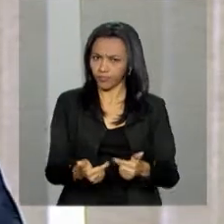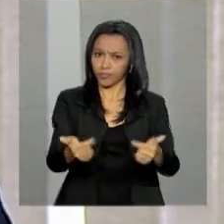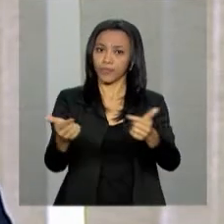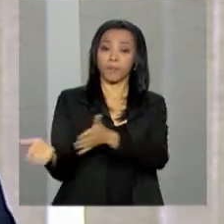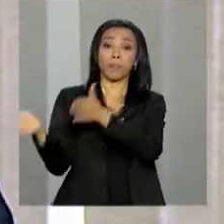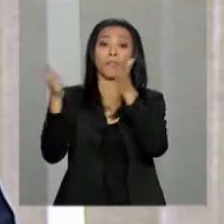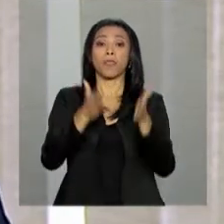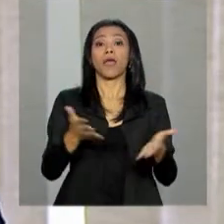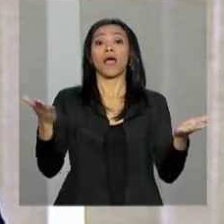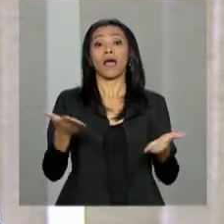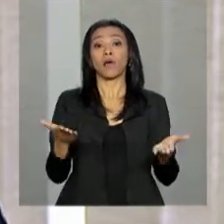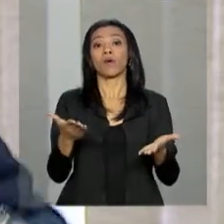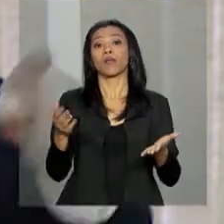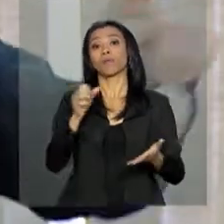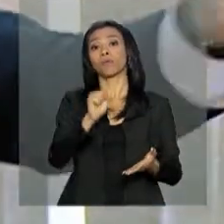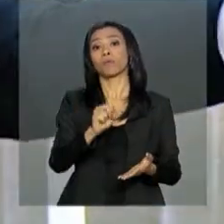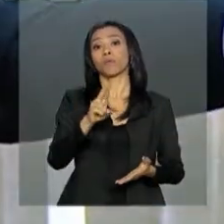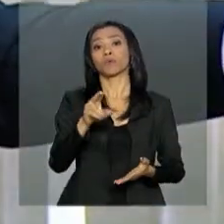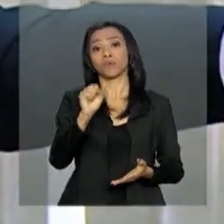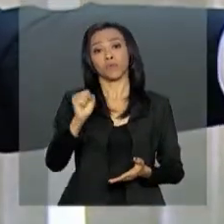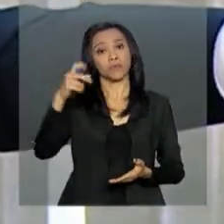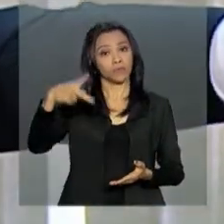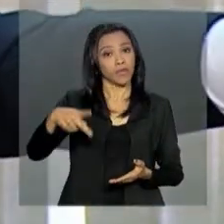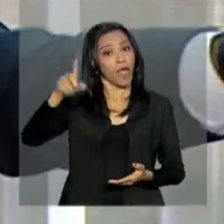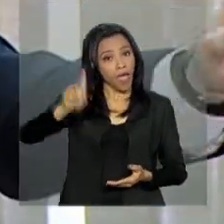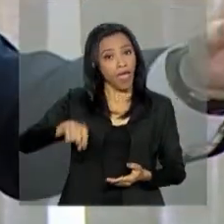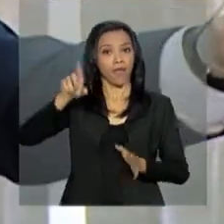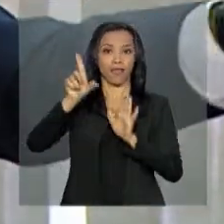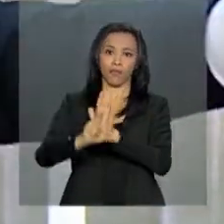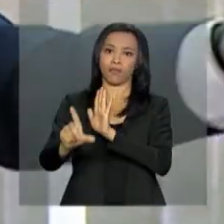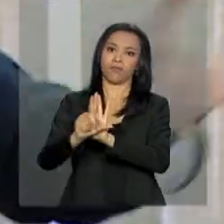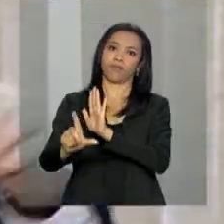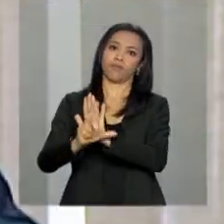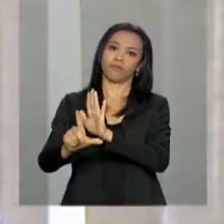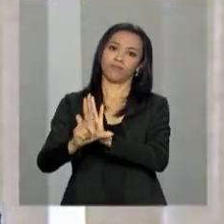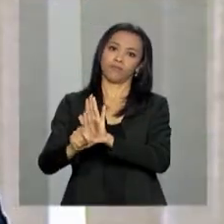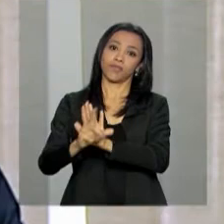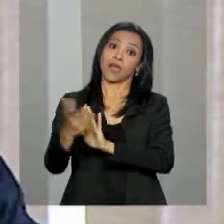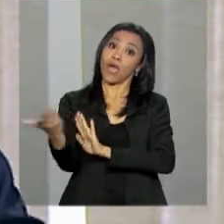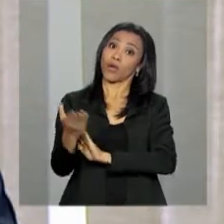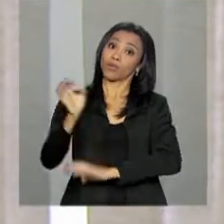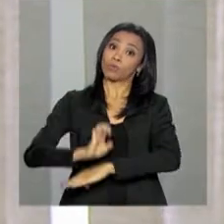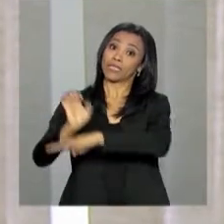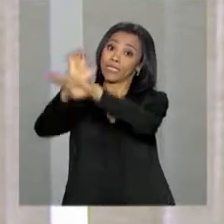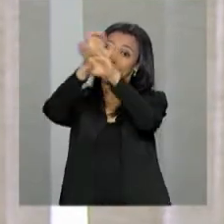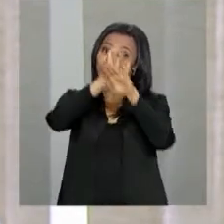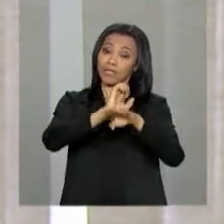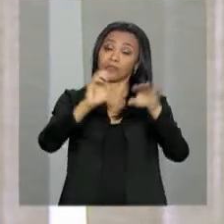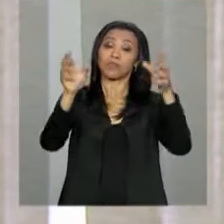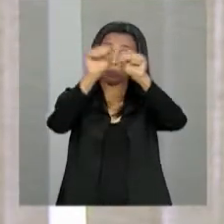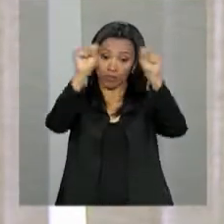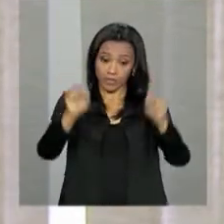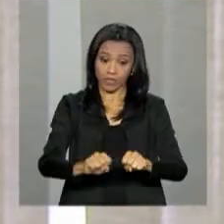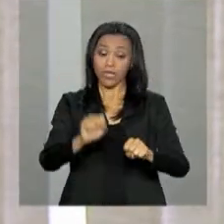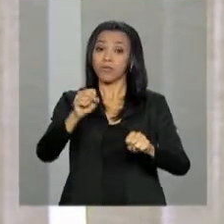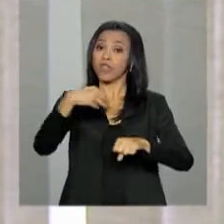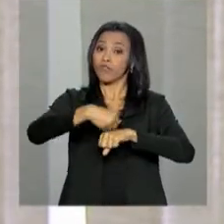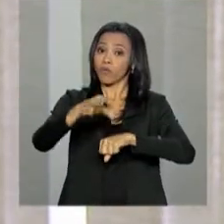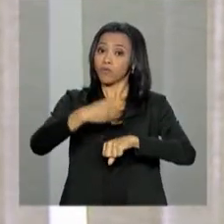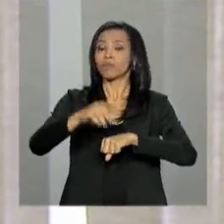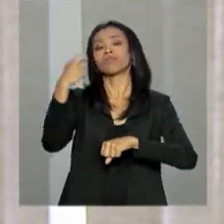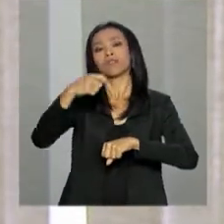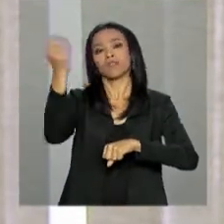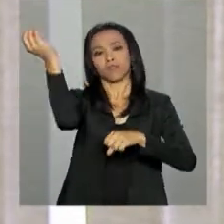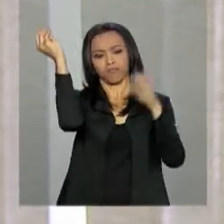SUSP, permita voltar ao SUSP, passou a ser lei. Ou seja, os Estados têm que enviar dados, sob pena inclusive,